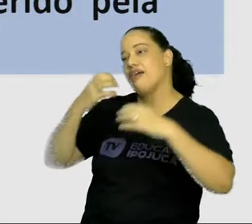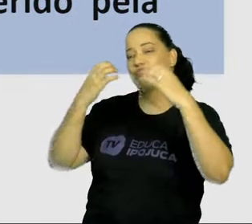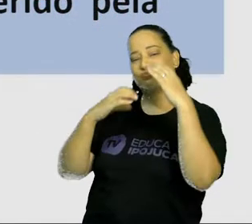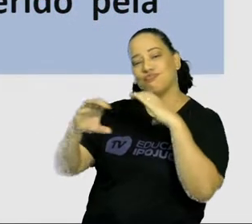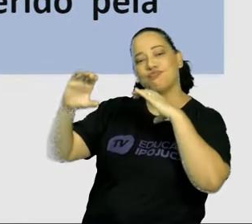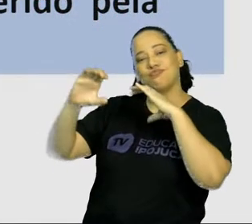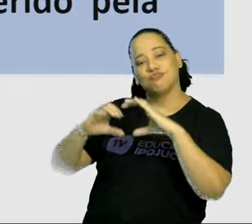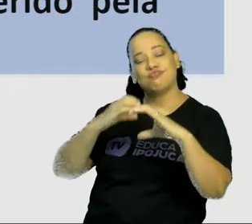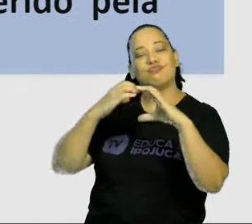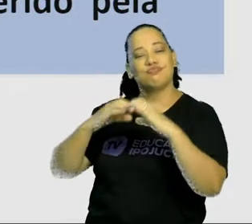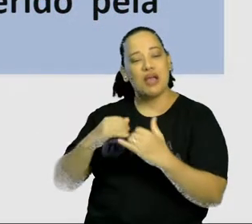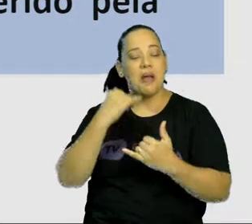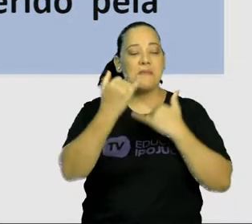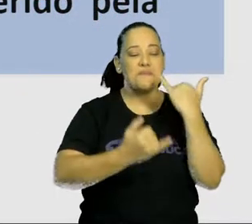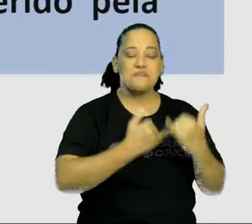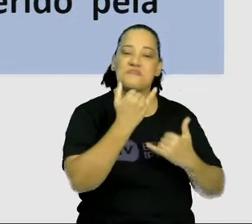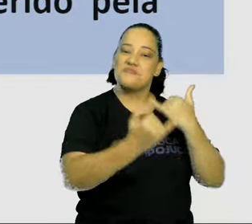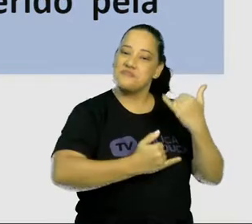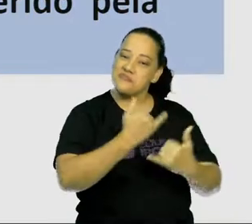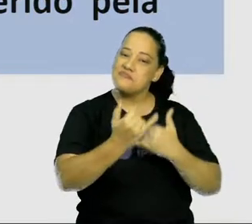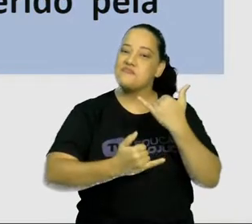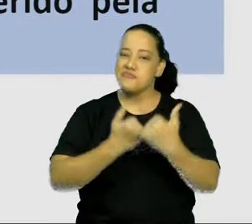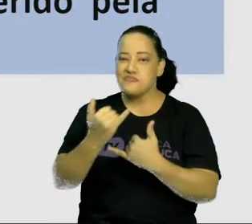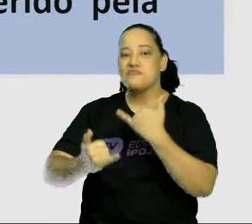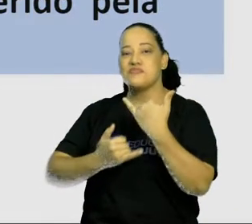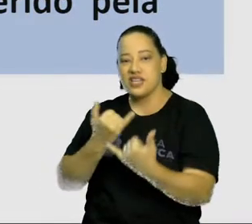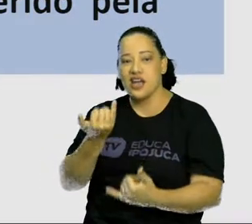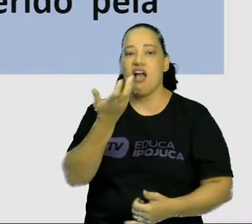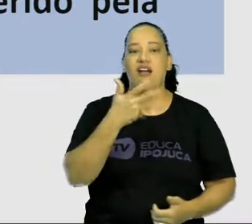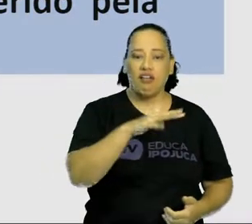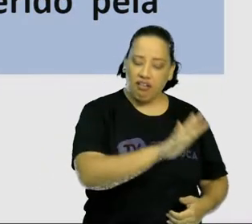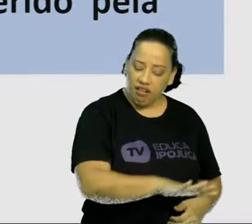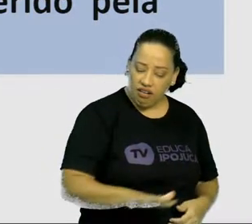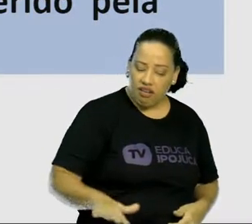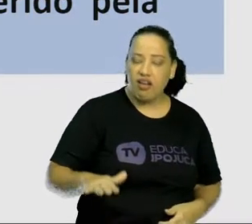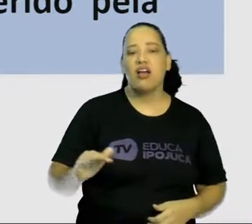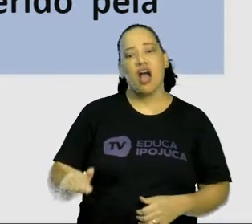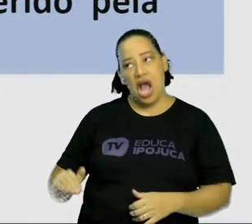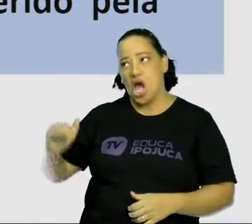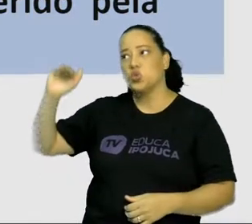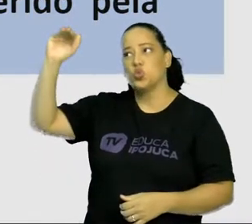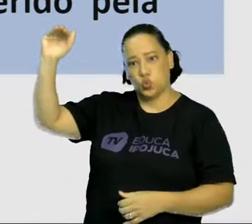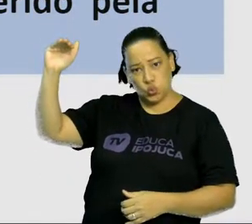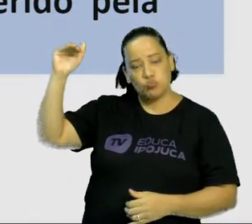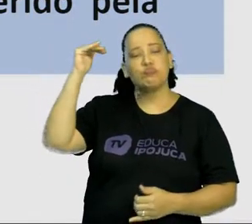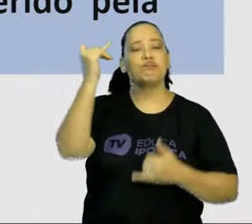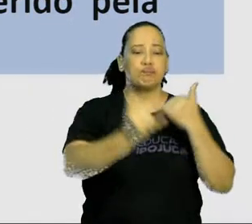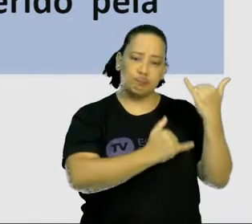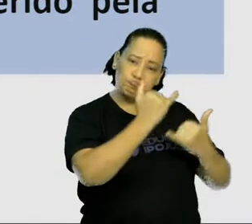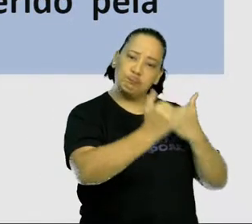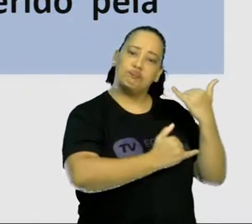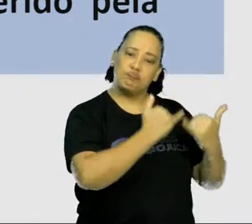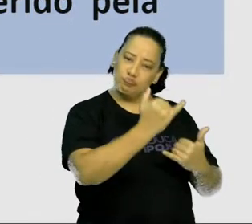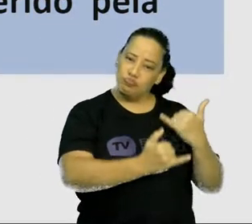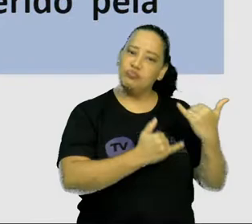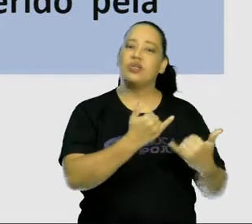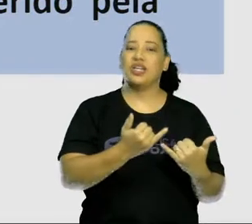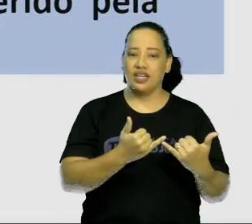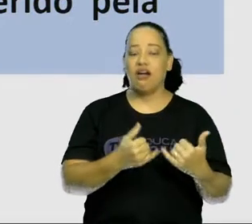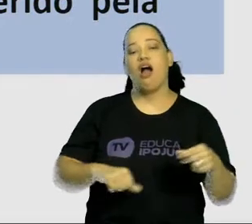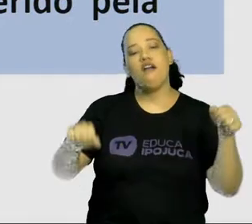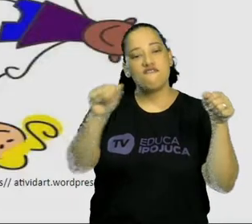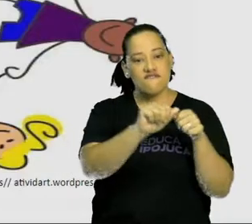brincam. Isso mesmo, isso mesmo! Eles brincam realizando o que é sugerido pela